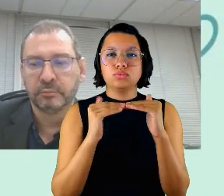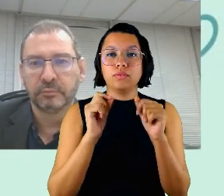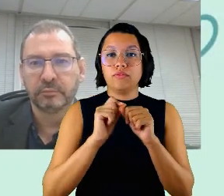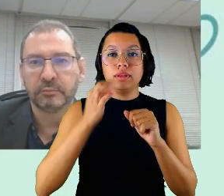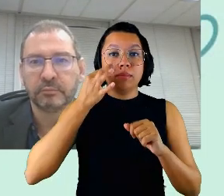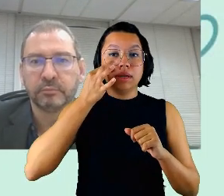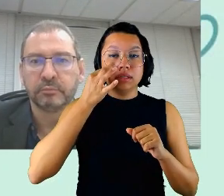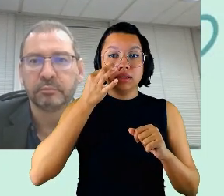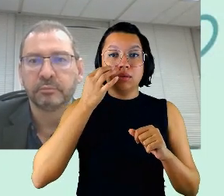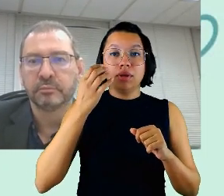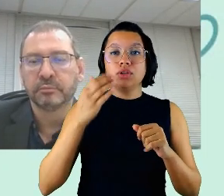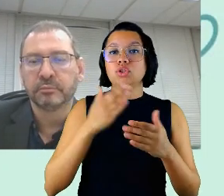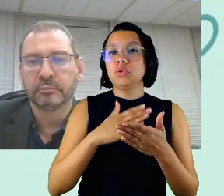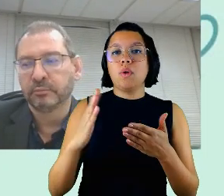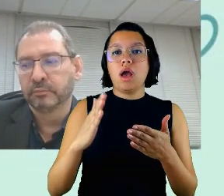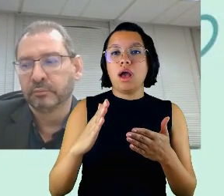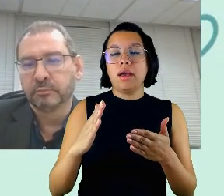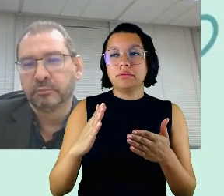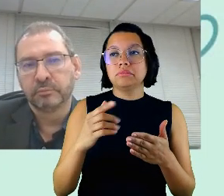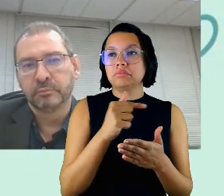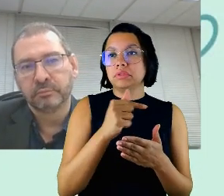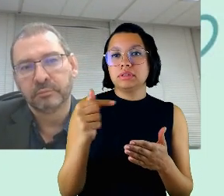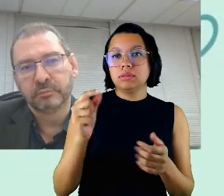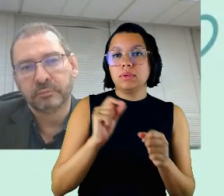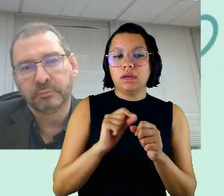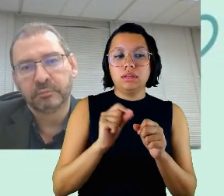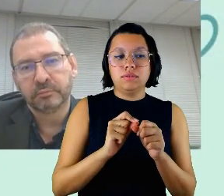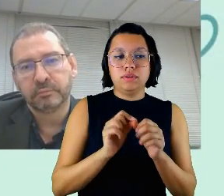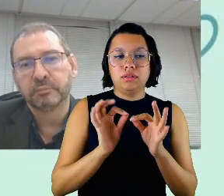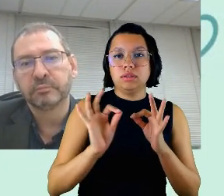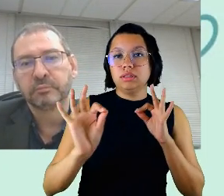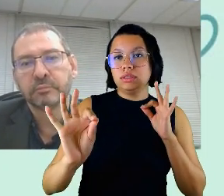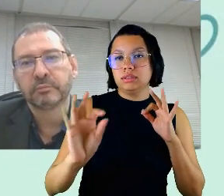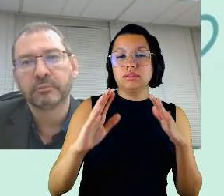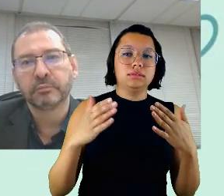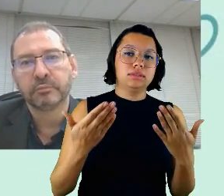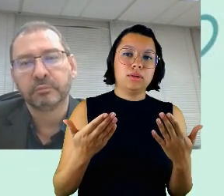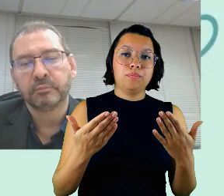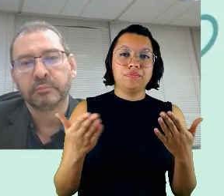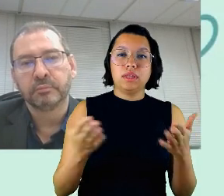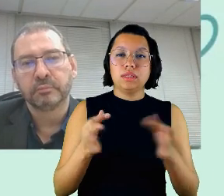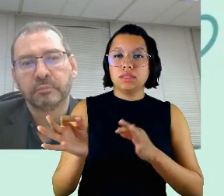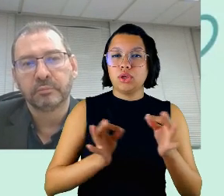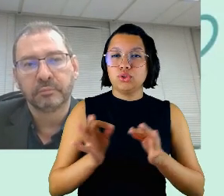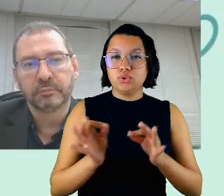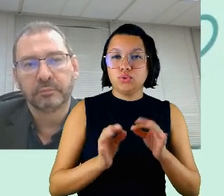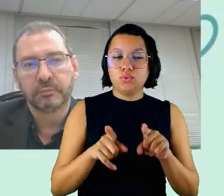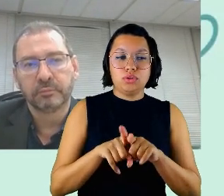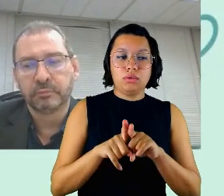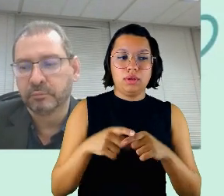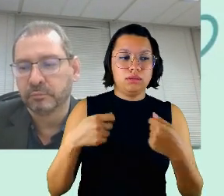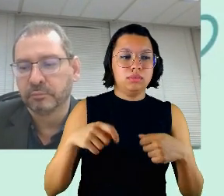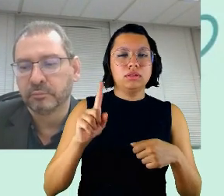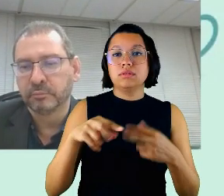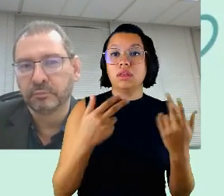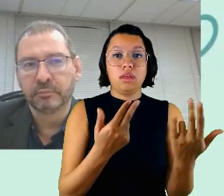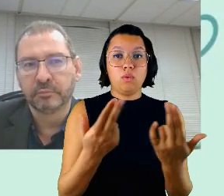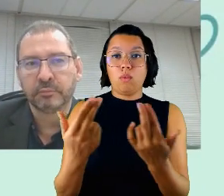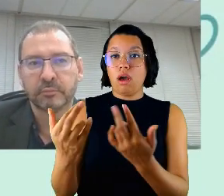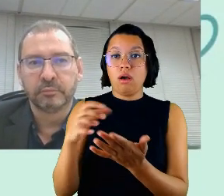o restante por exemplo da semana é feita à distância então esses ajustes também não precisam ser iguais para todas as unidades